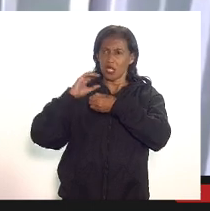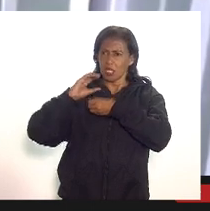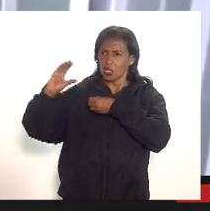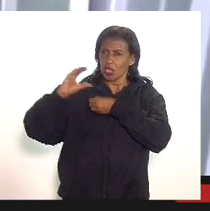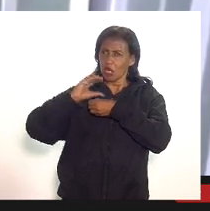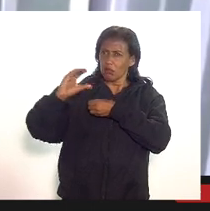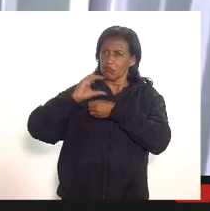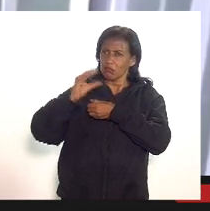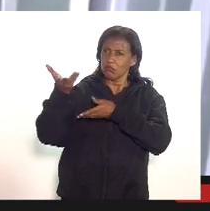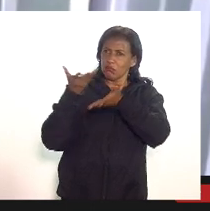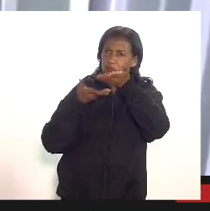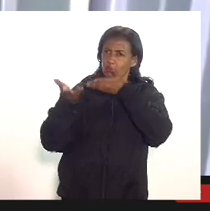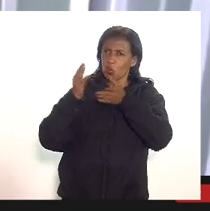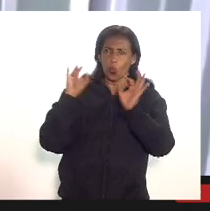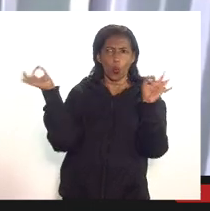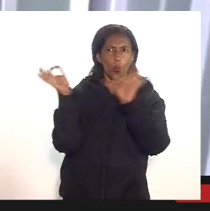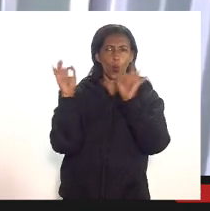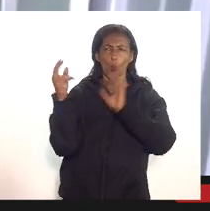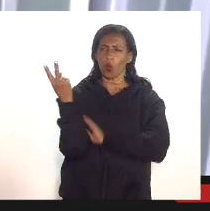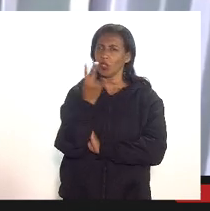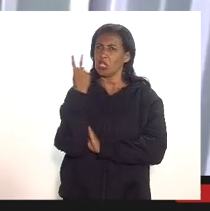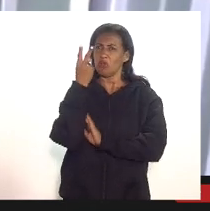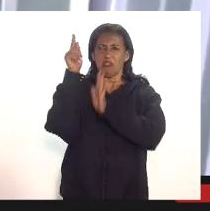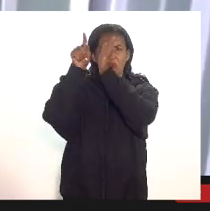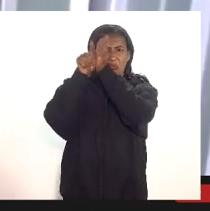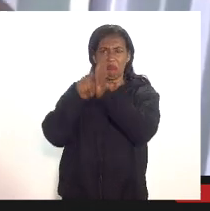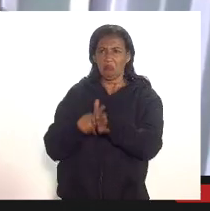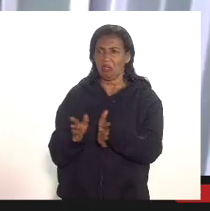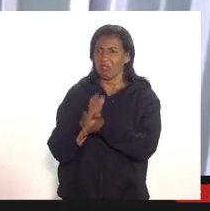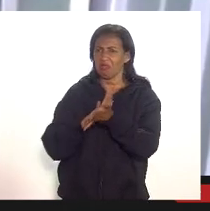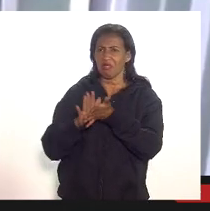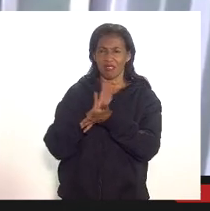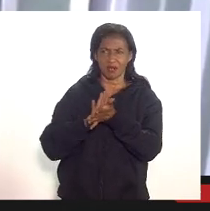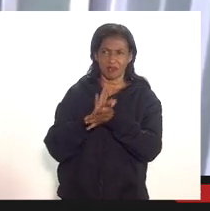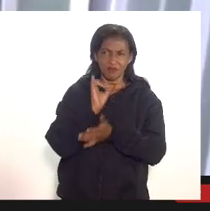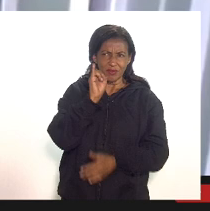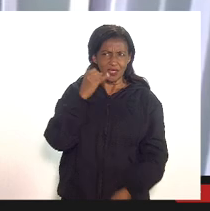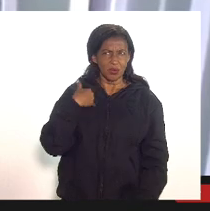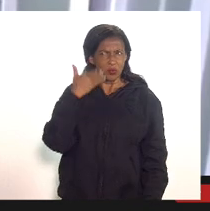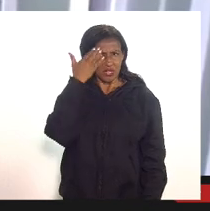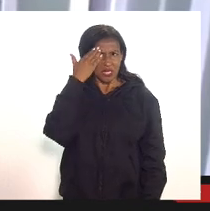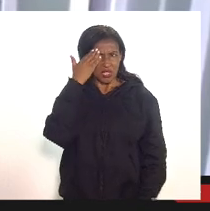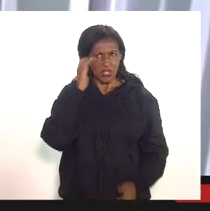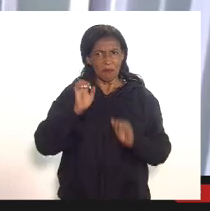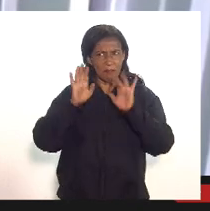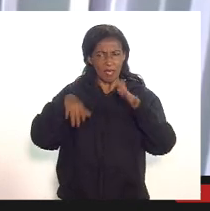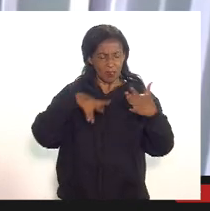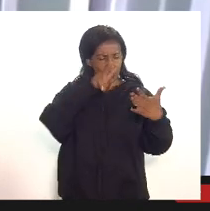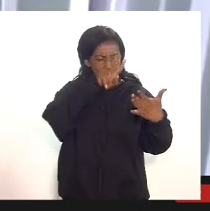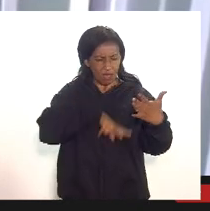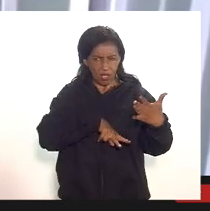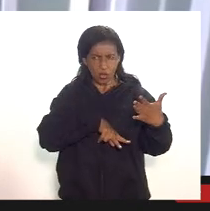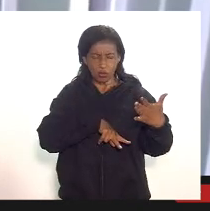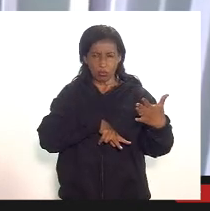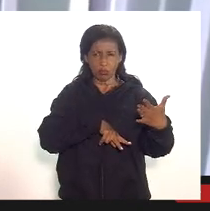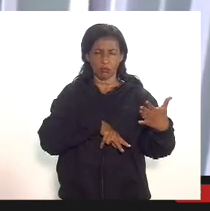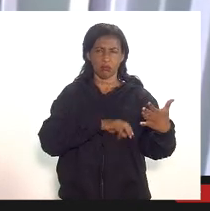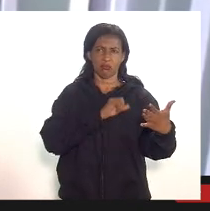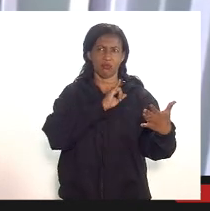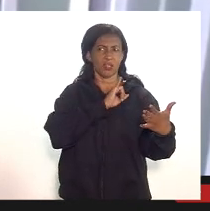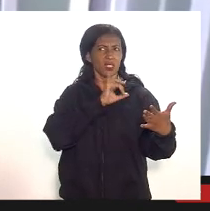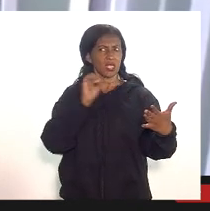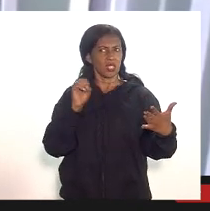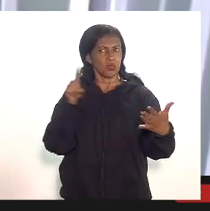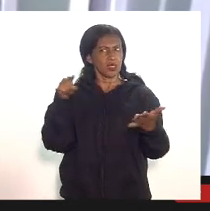nenhum valor foi alvo de uma Auditoria de Dedutibilidade se eu entendi bem o texto e a mensagem isso é